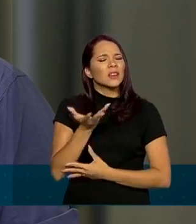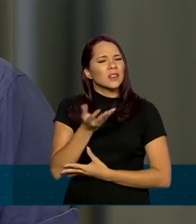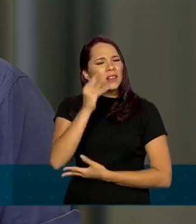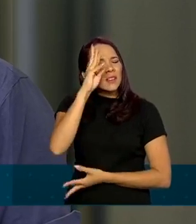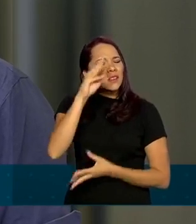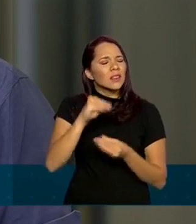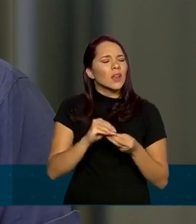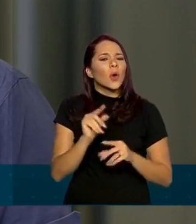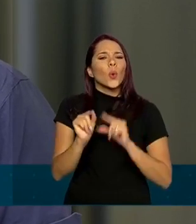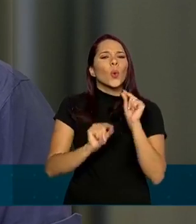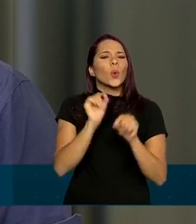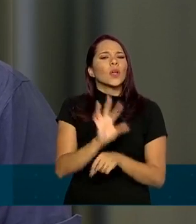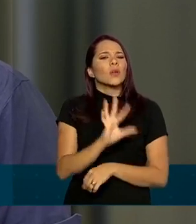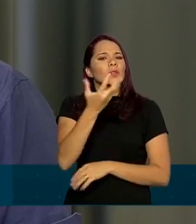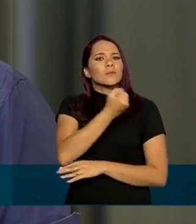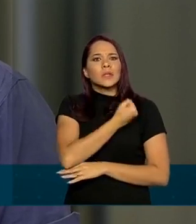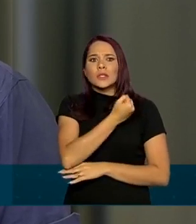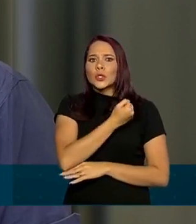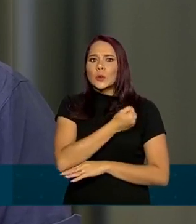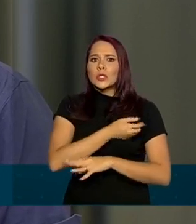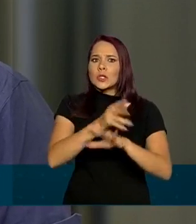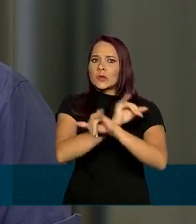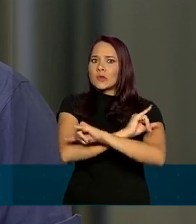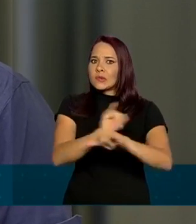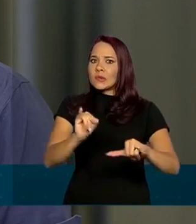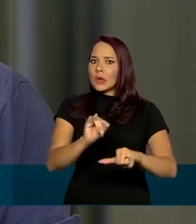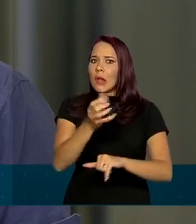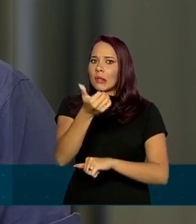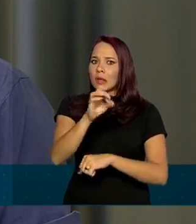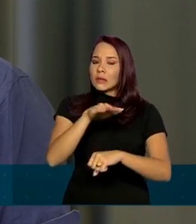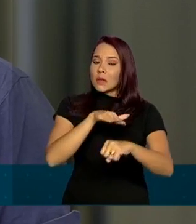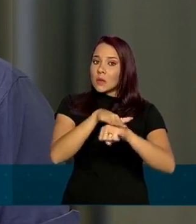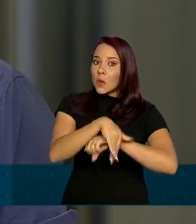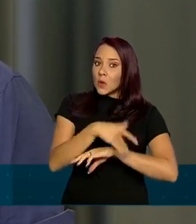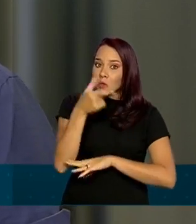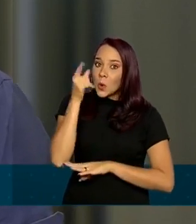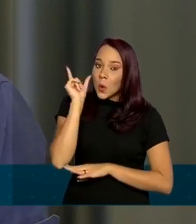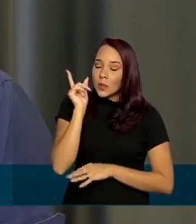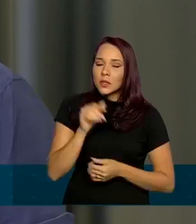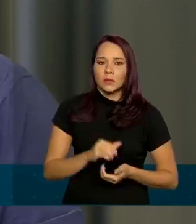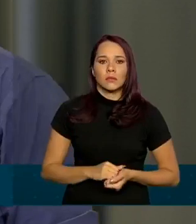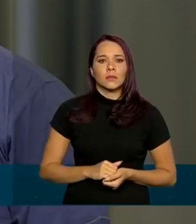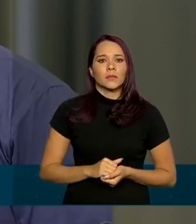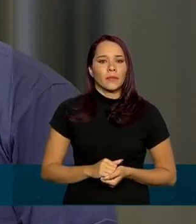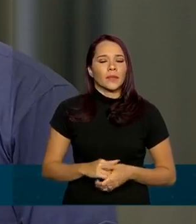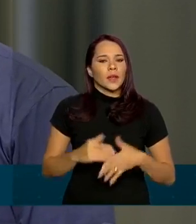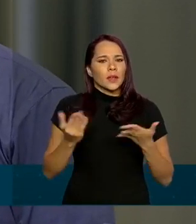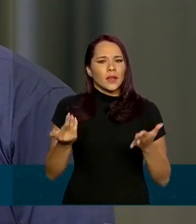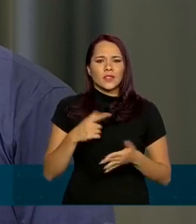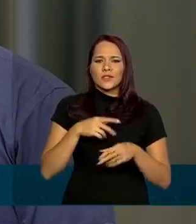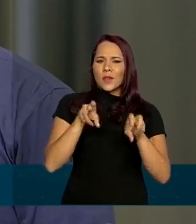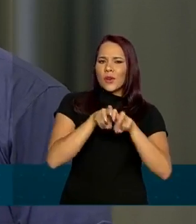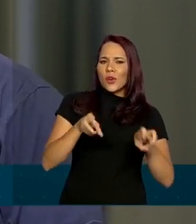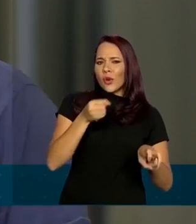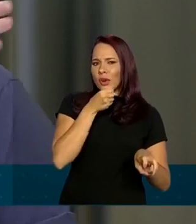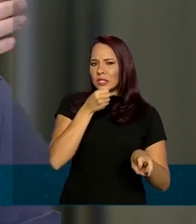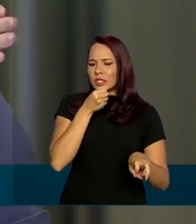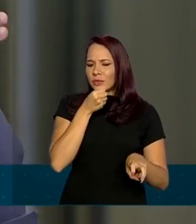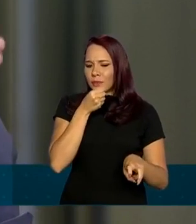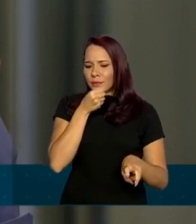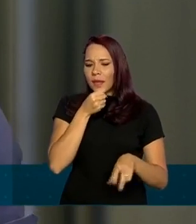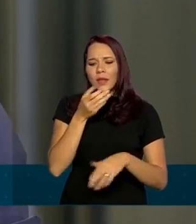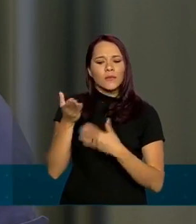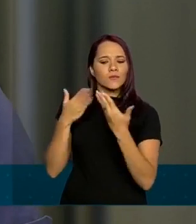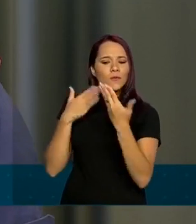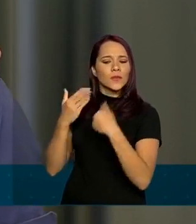entender primeiro o que aconteceu para esse número ter sido divulgado às 10 da noite de ontem e a gente está nas coletivas aqui a gente estava